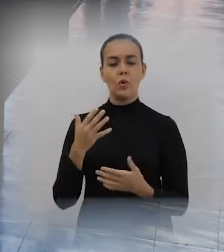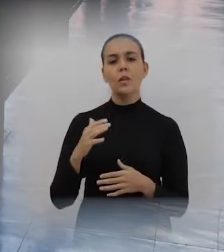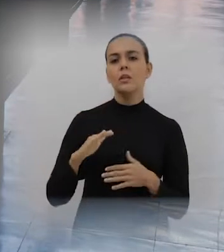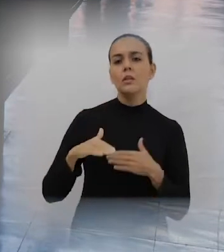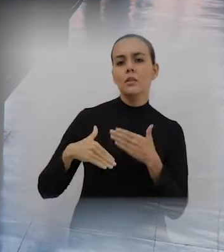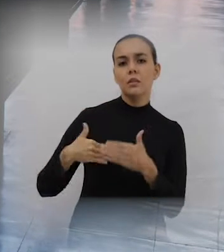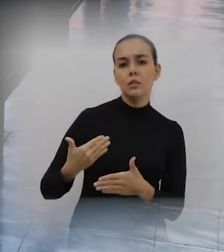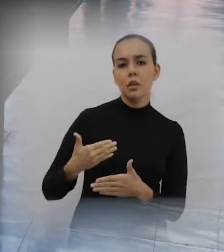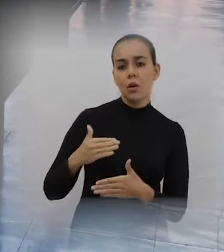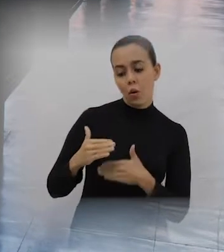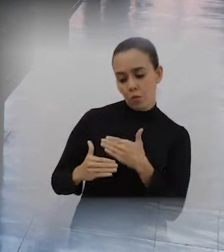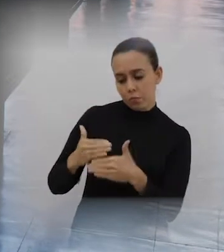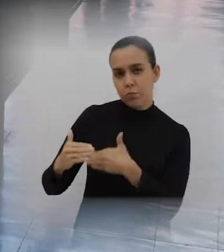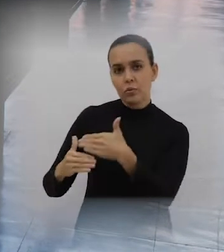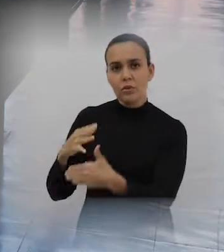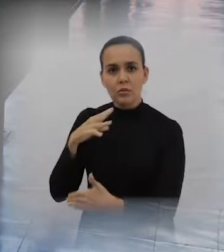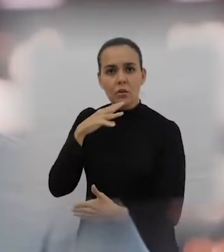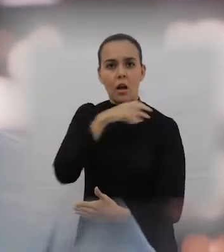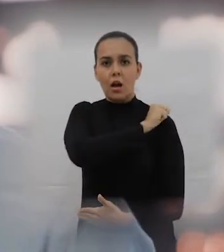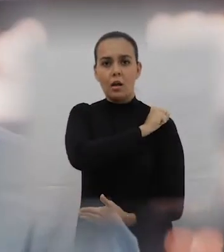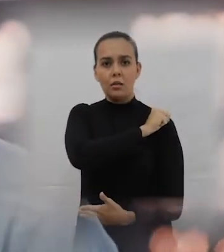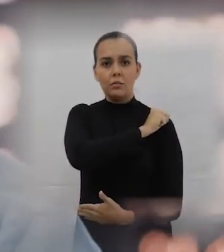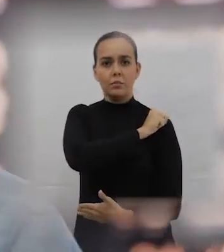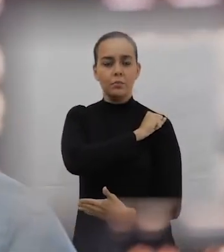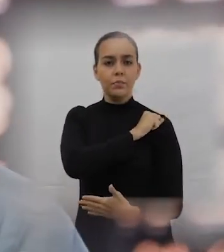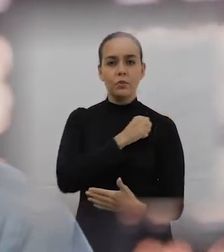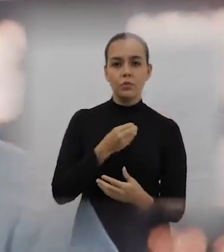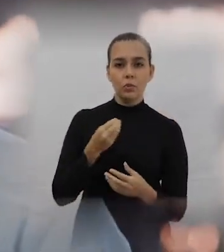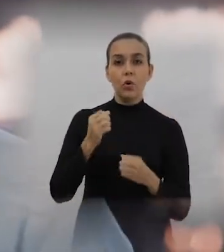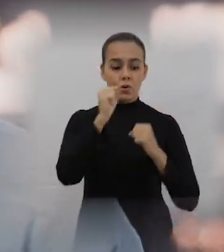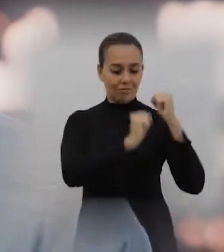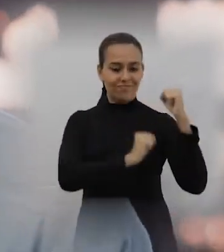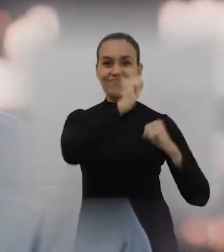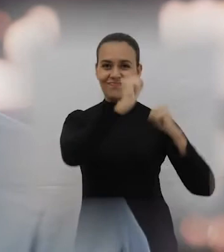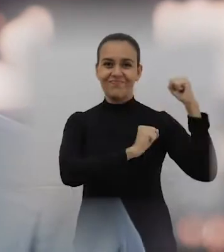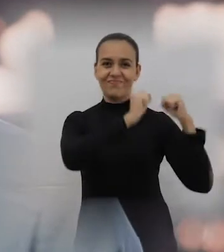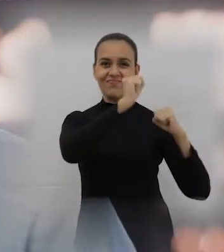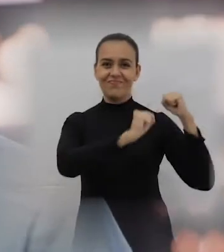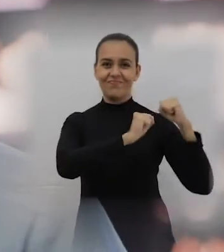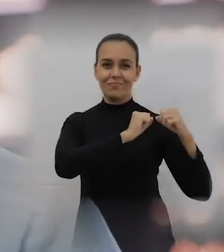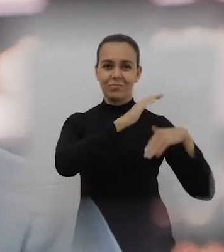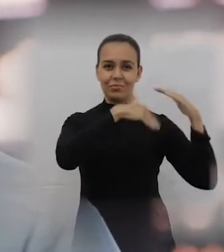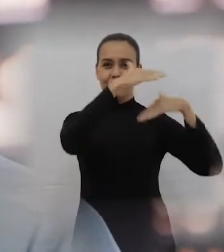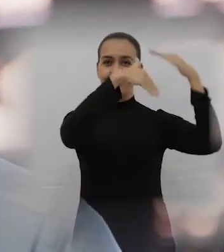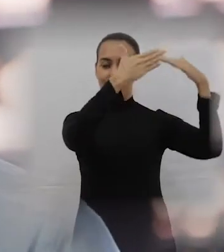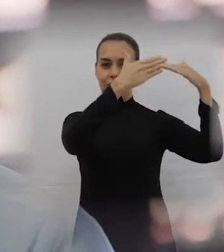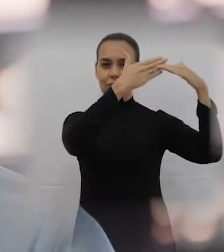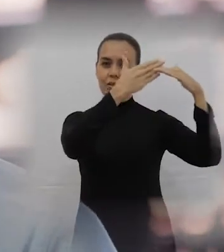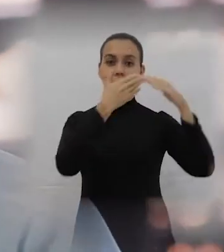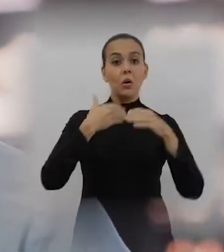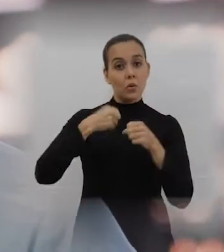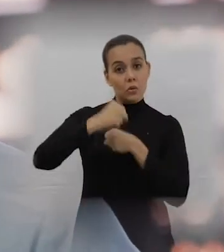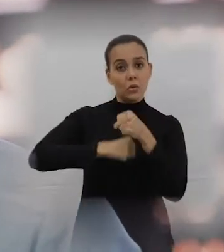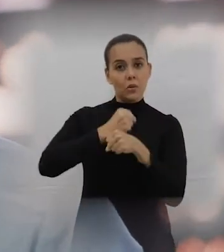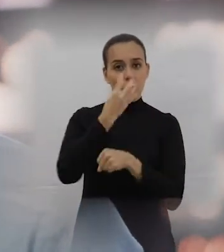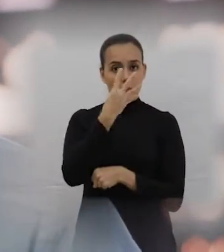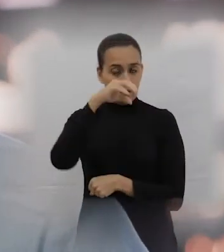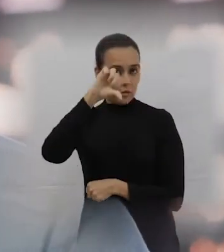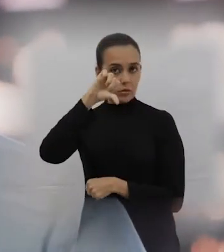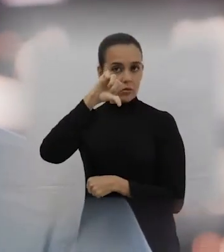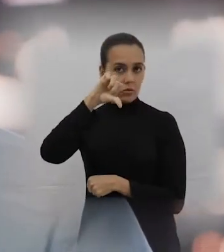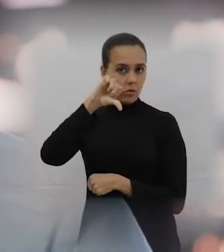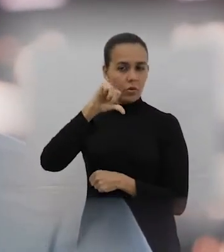industrialização chinês, né? Desde 49 também e com ainda mais intensidade a partir de 78, 79. E a